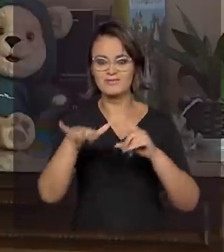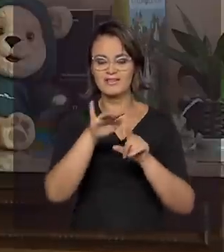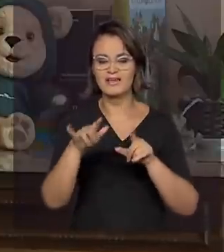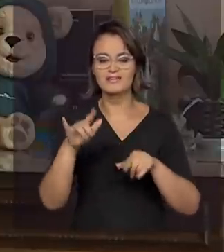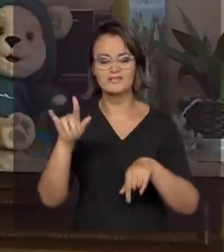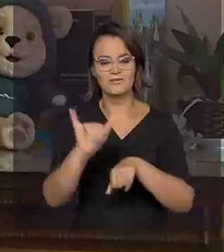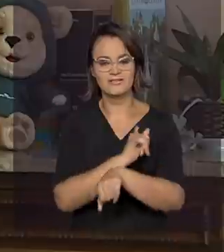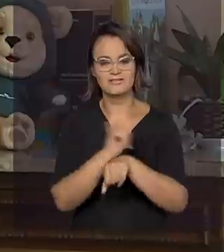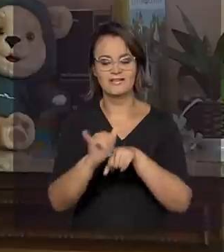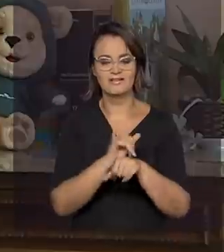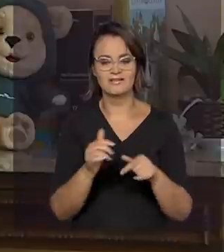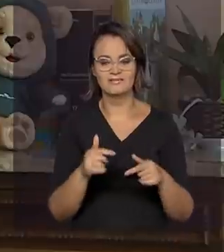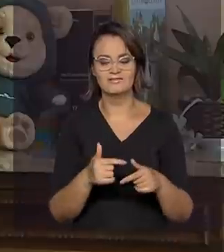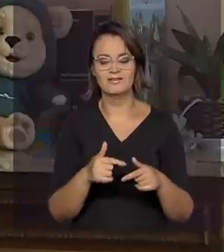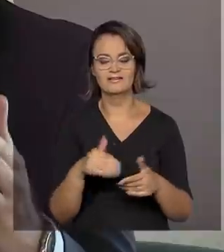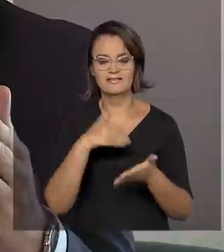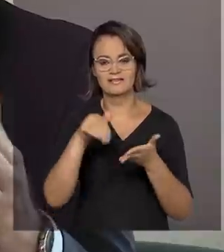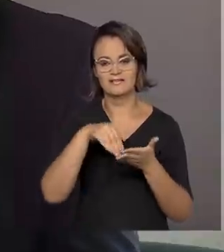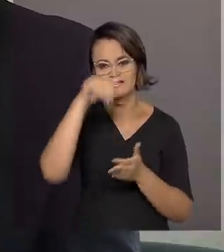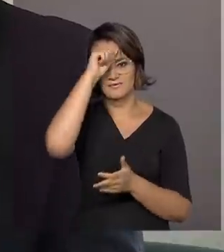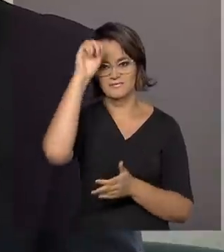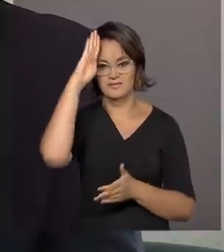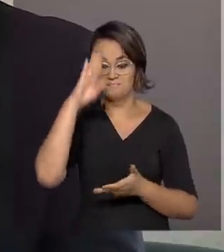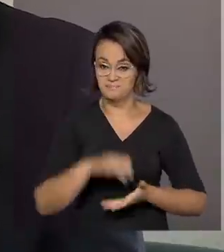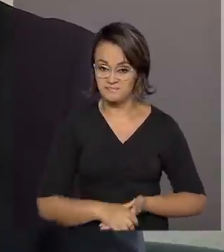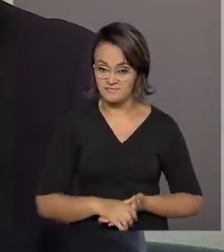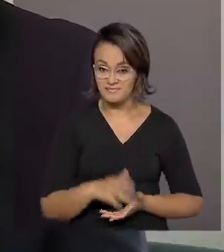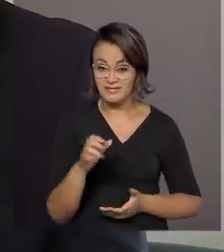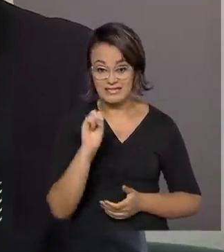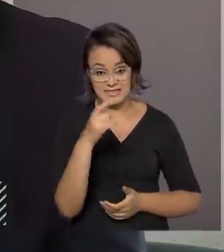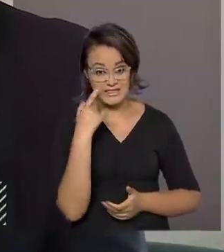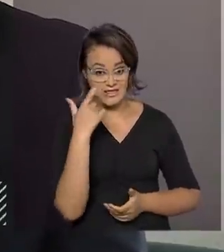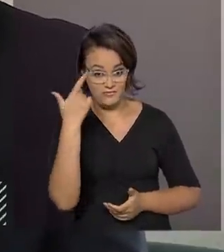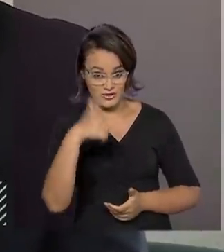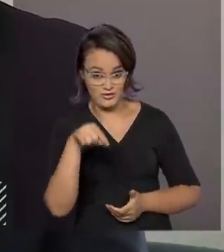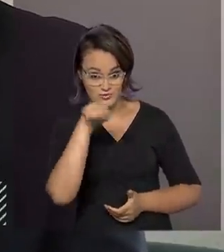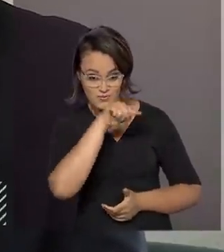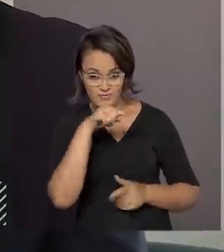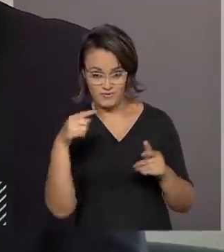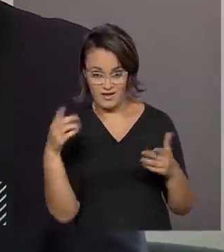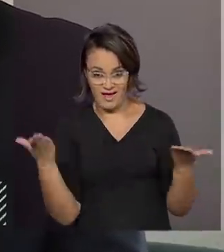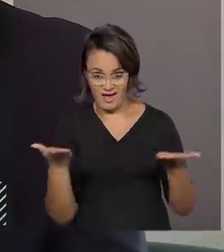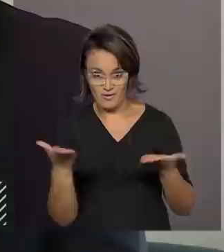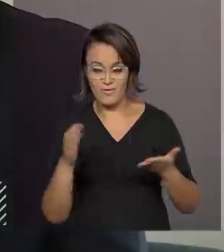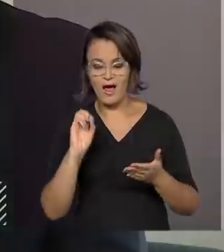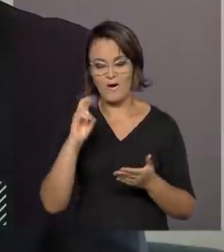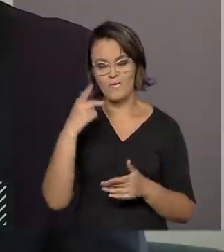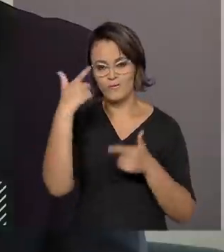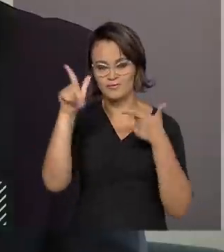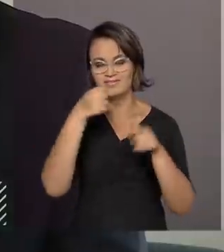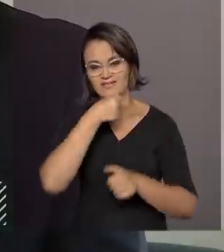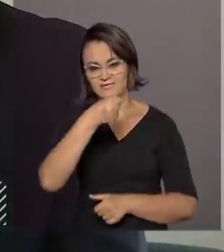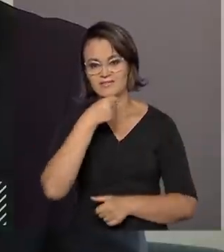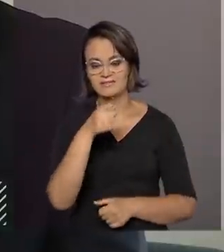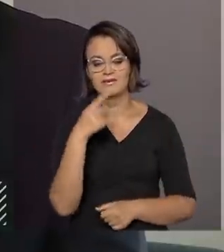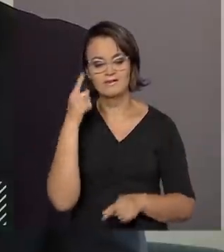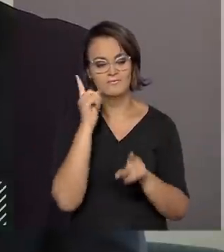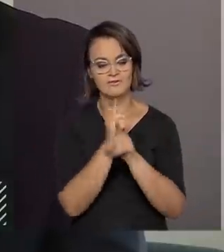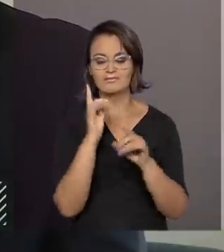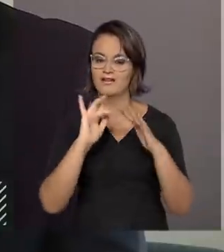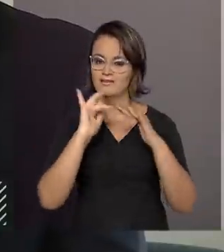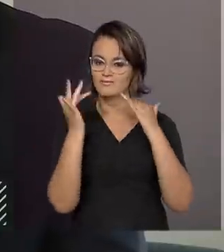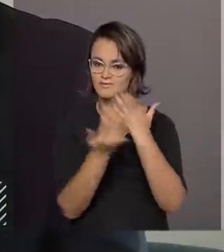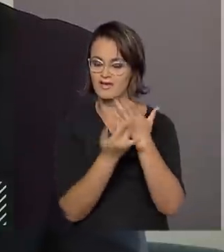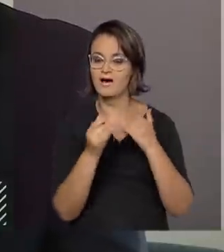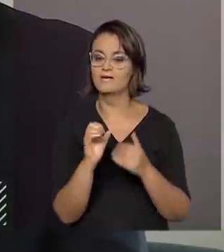ações da Secretaria de Alfabetização. Se você quiser rever esta ou outras entrevistas, você pode seguir as nossas redes